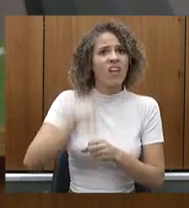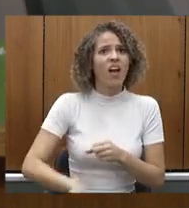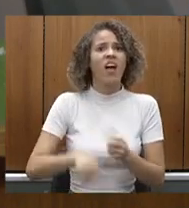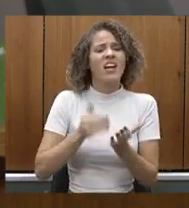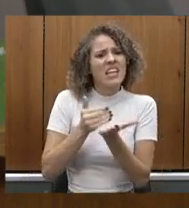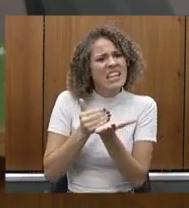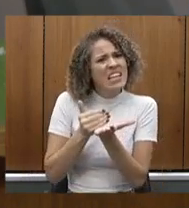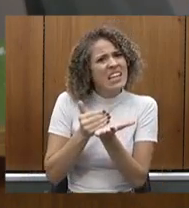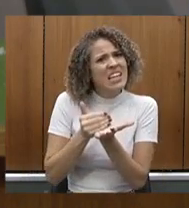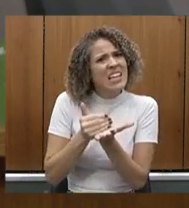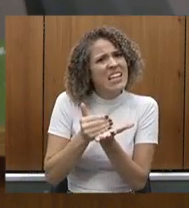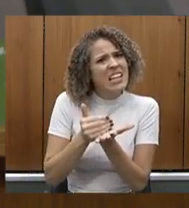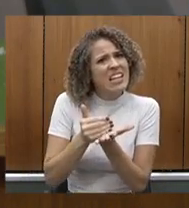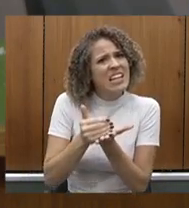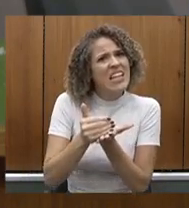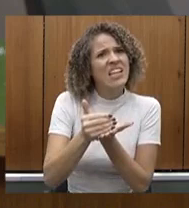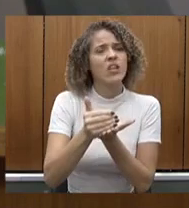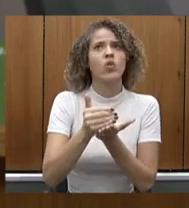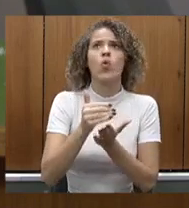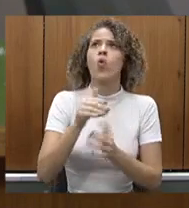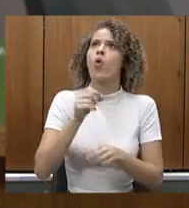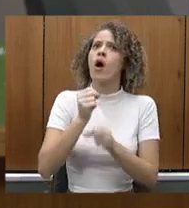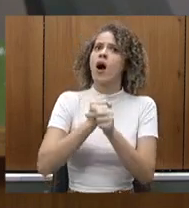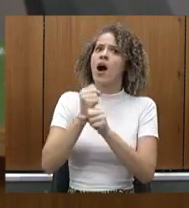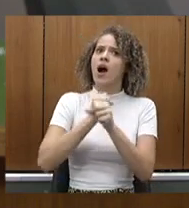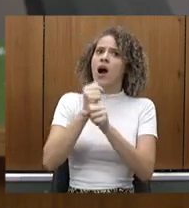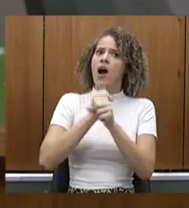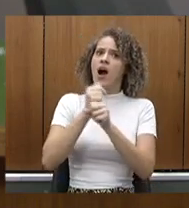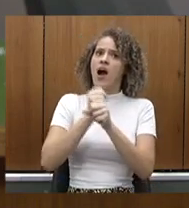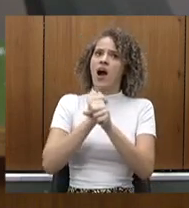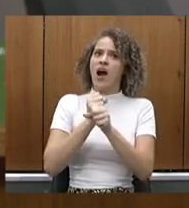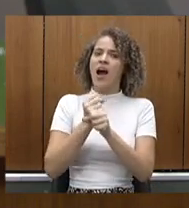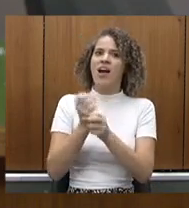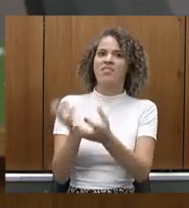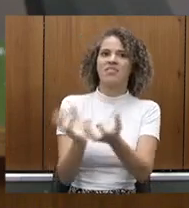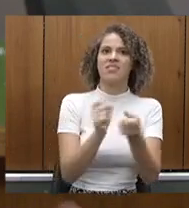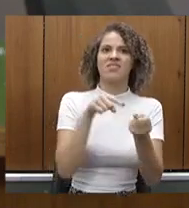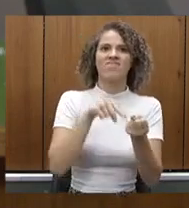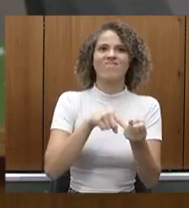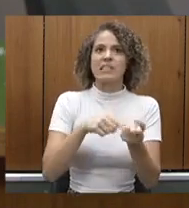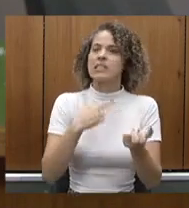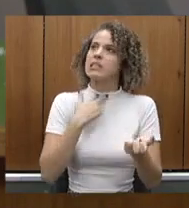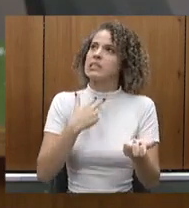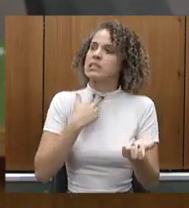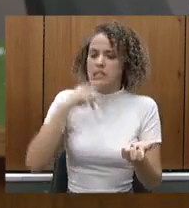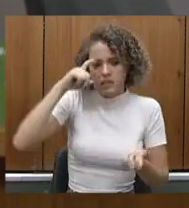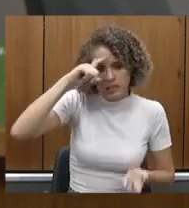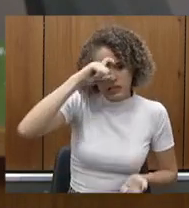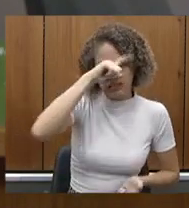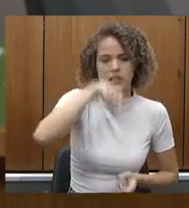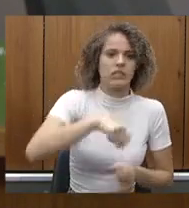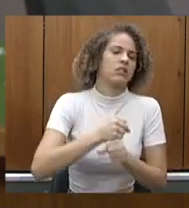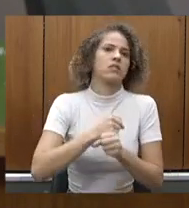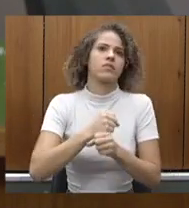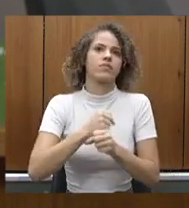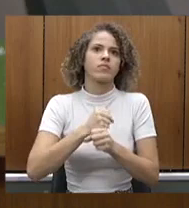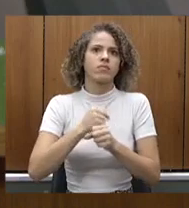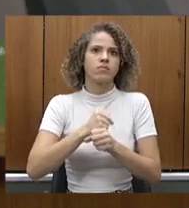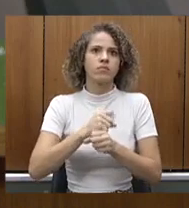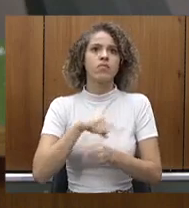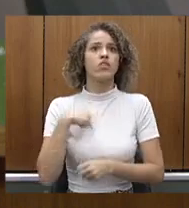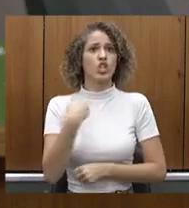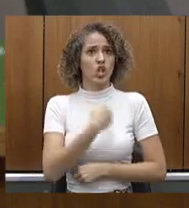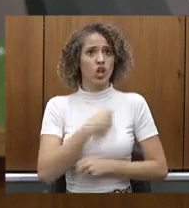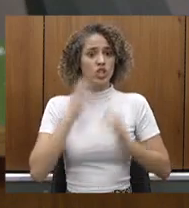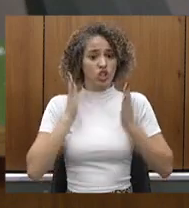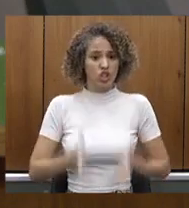do Opera Mais, como um ano difícil de ser batido, um ano muito difícil de ser batido. e nós devemos chegar